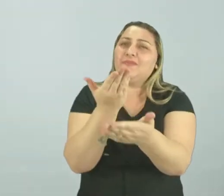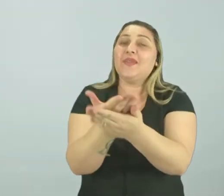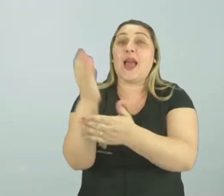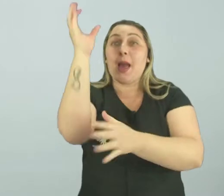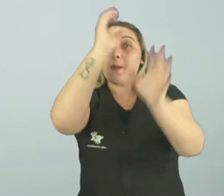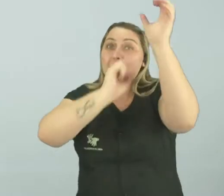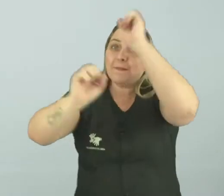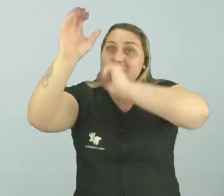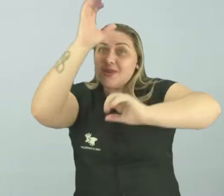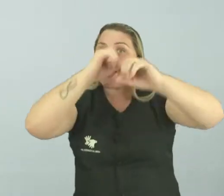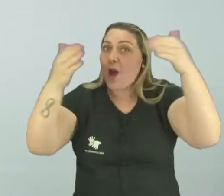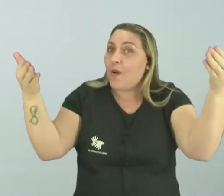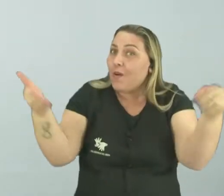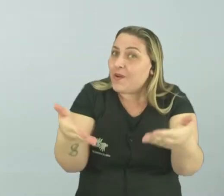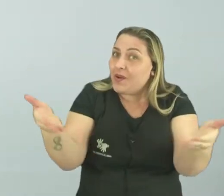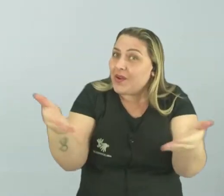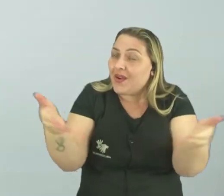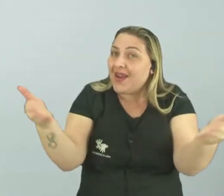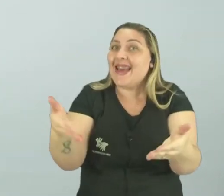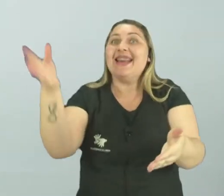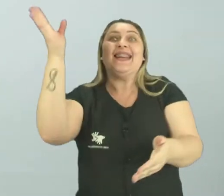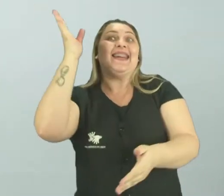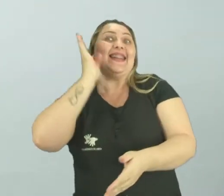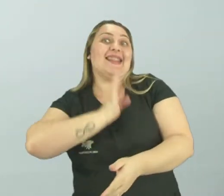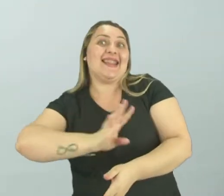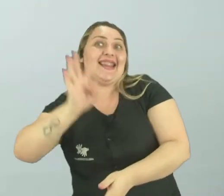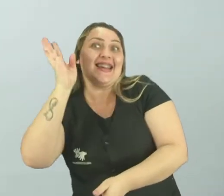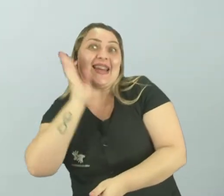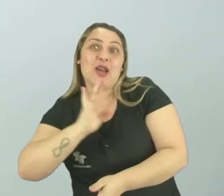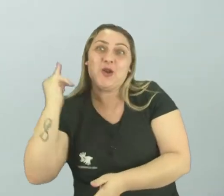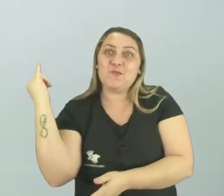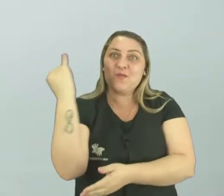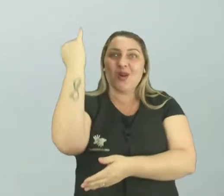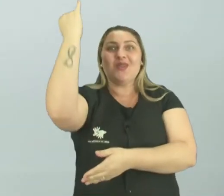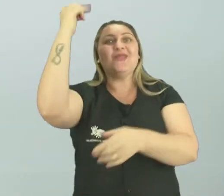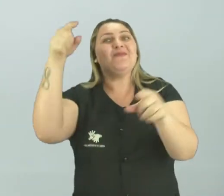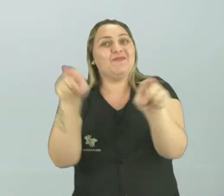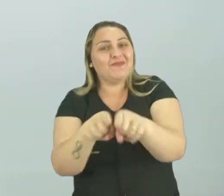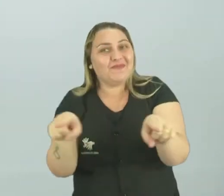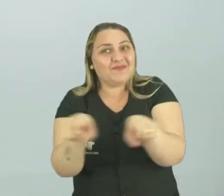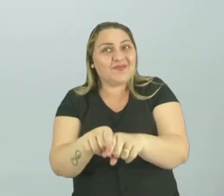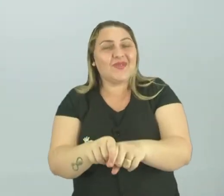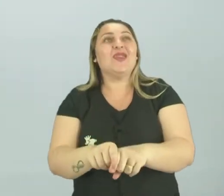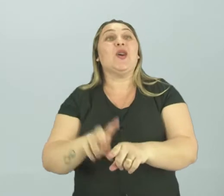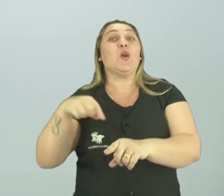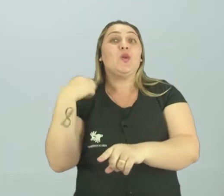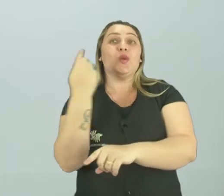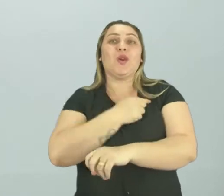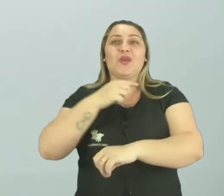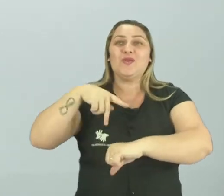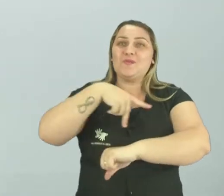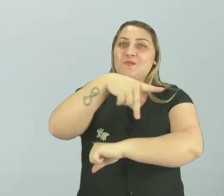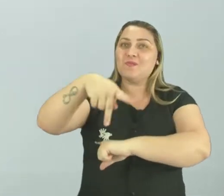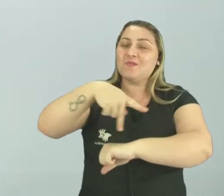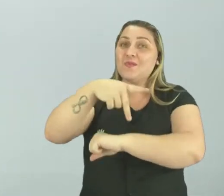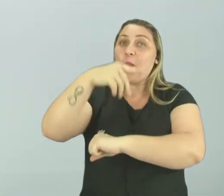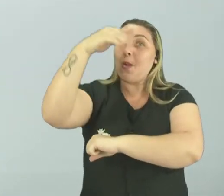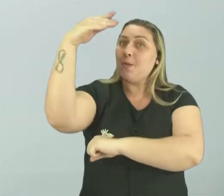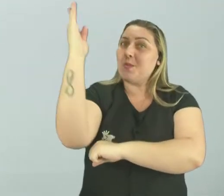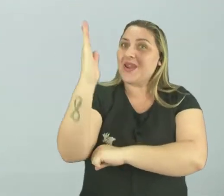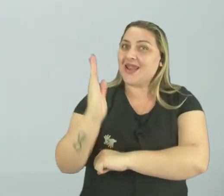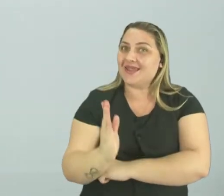para nós aprendermos algo hoje bastante importante sobre o nosso país, sobre o